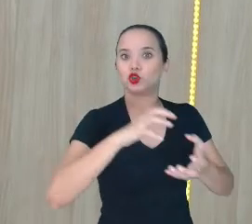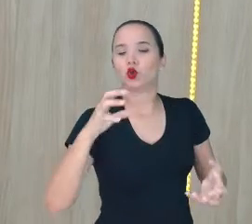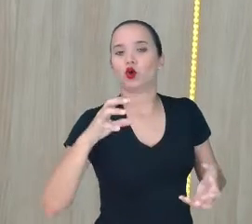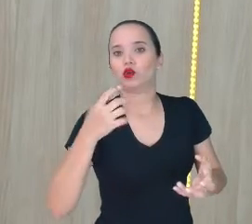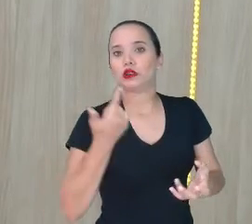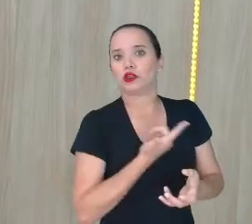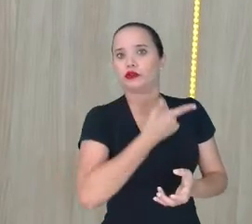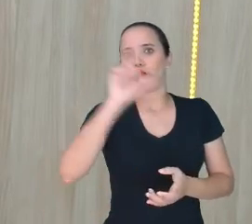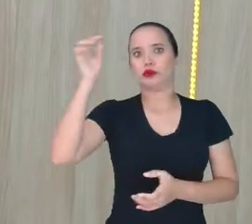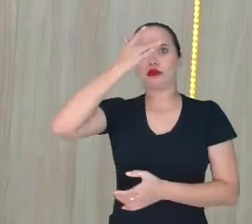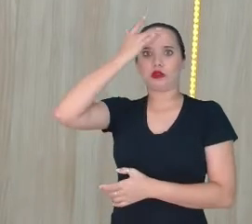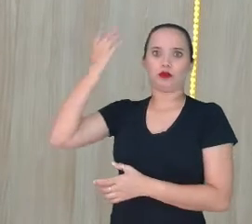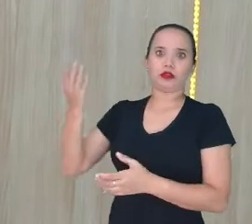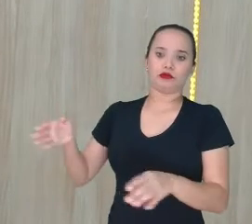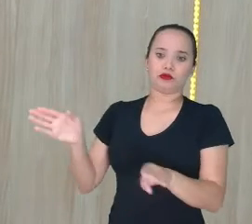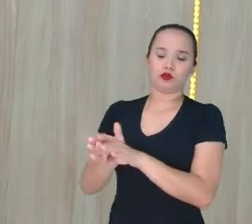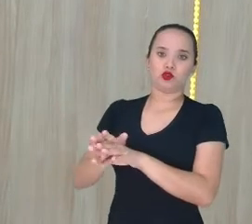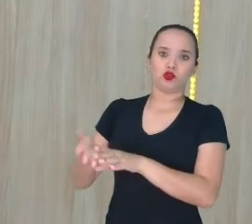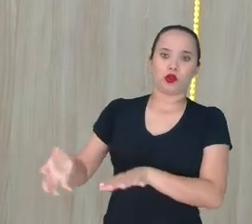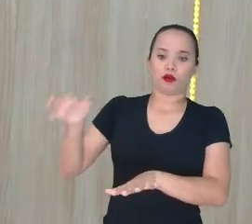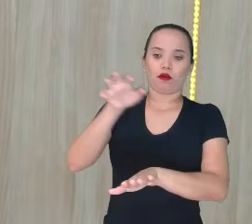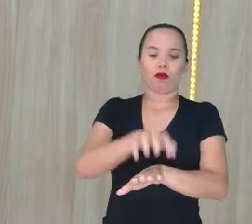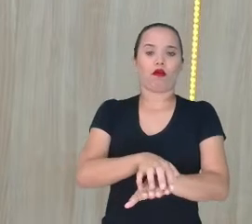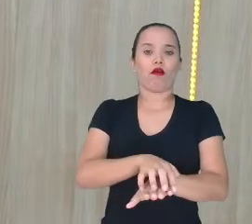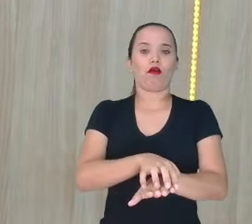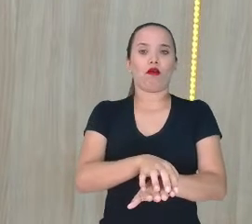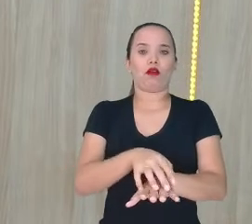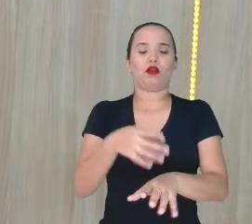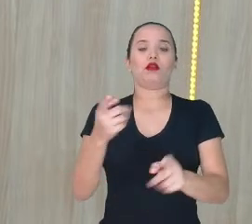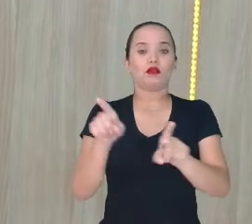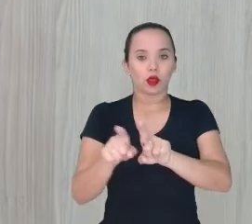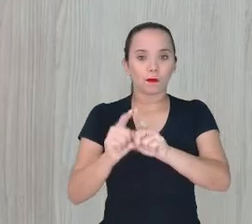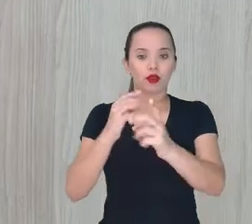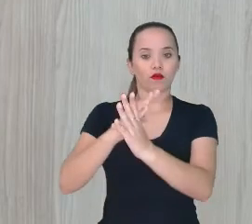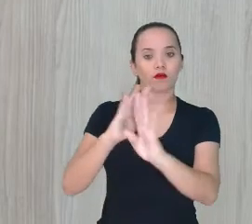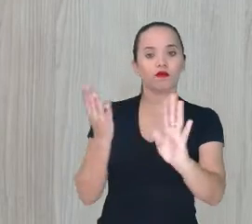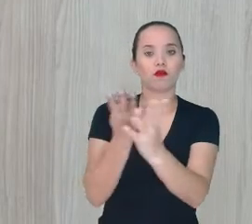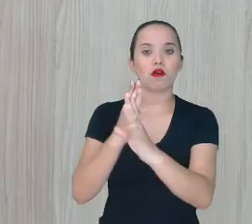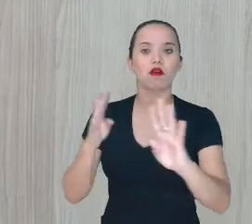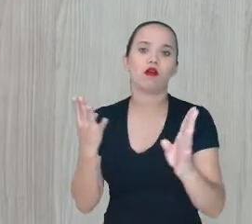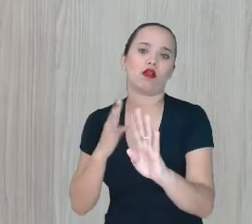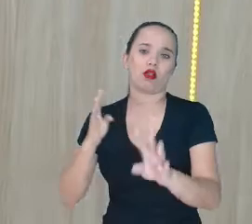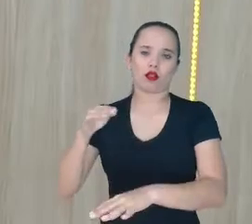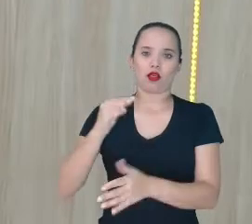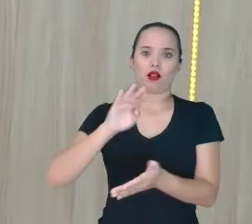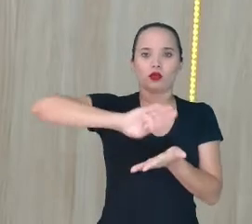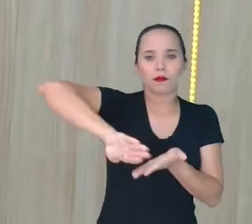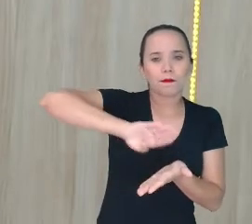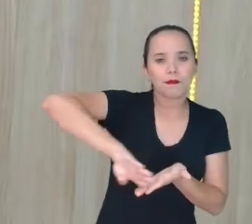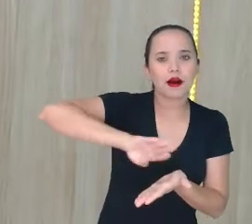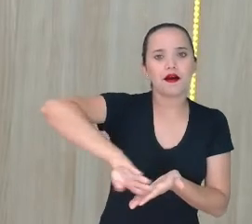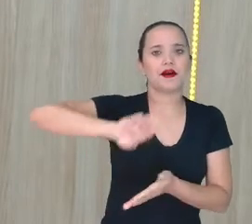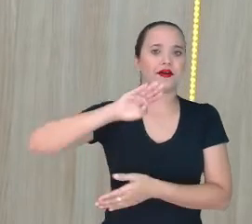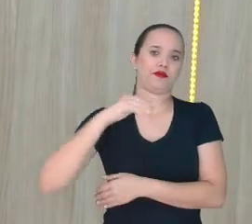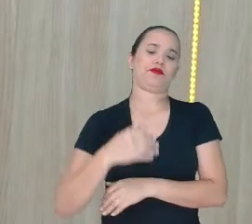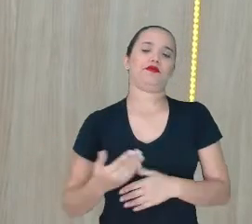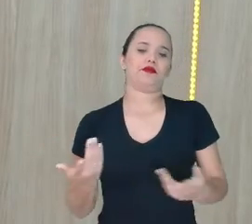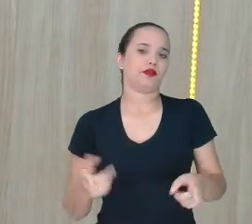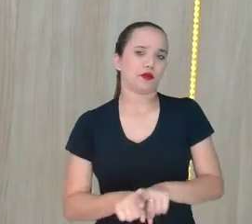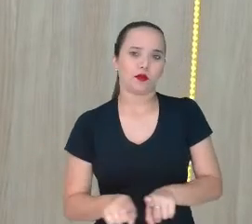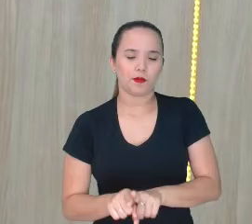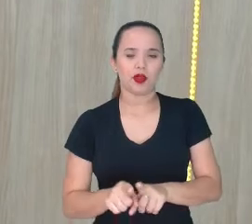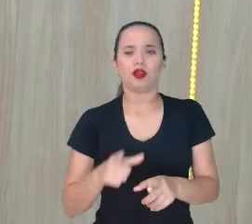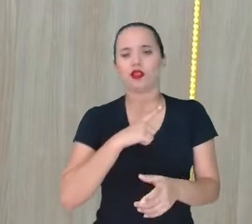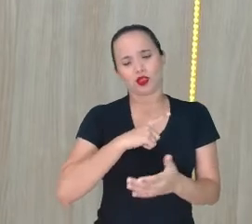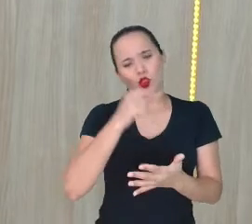Desrespeitando ali A gente tem a questão Da lei Exatamente As filas também Bastante presente Isso São